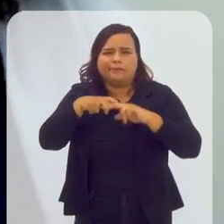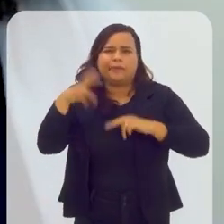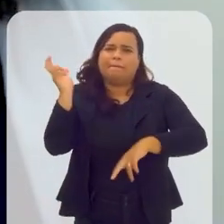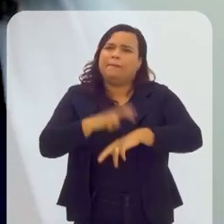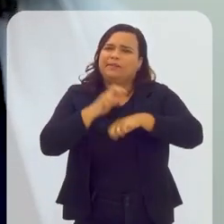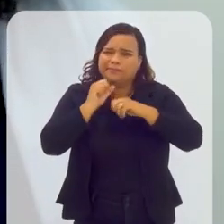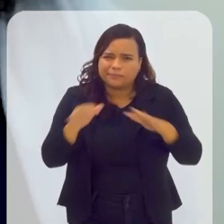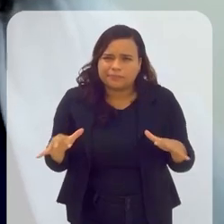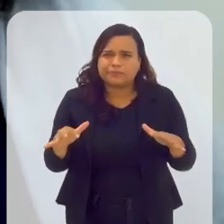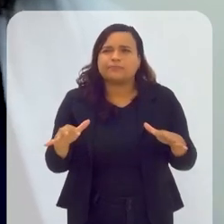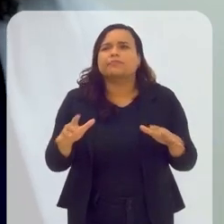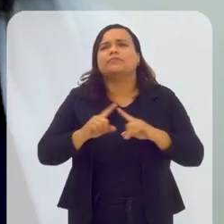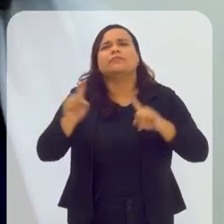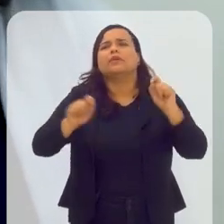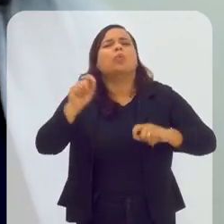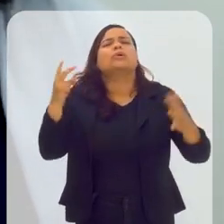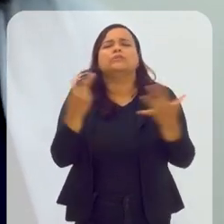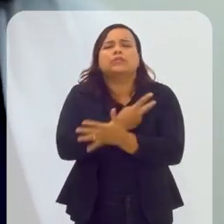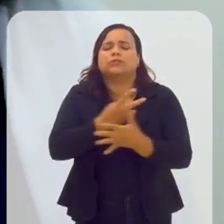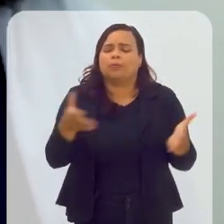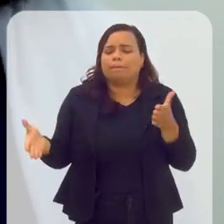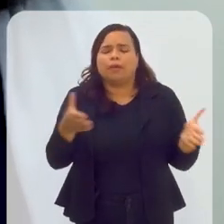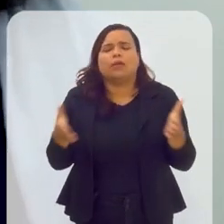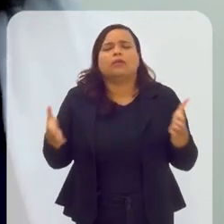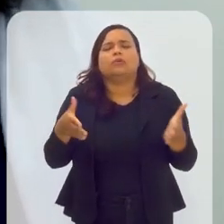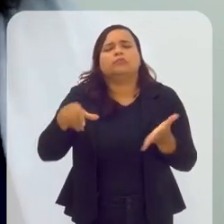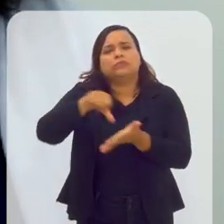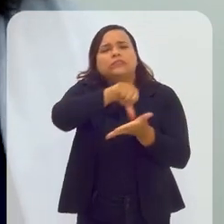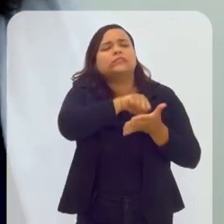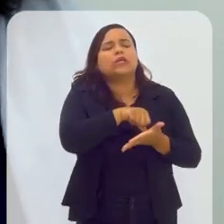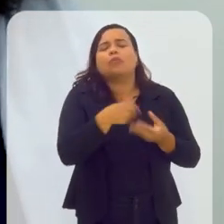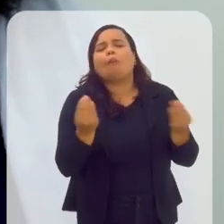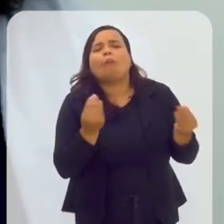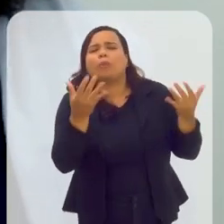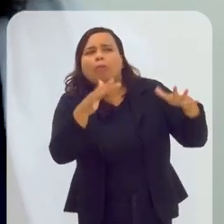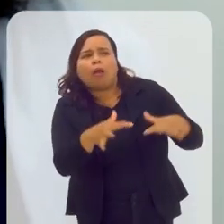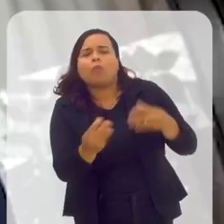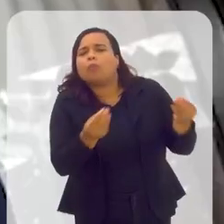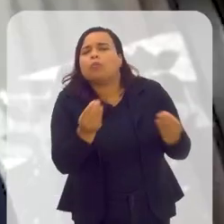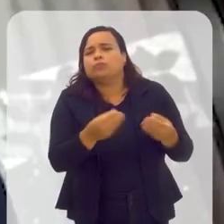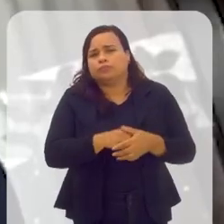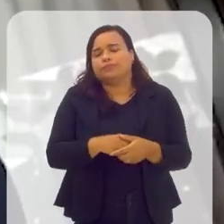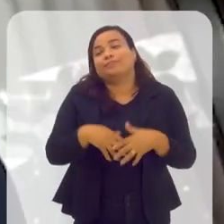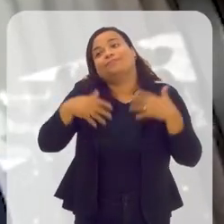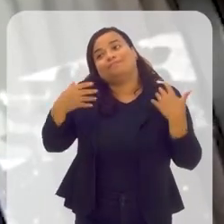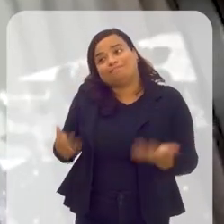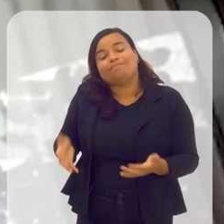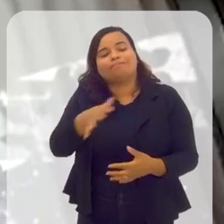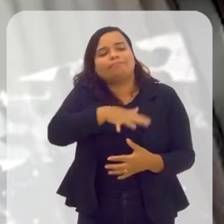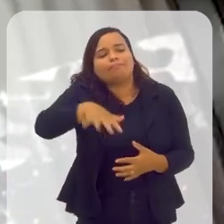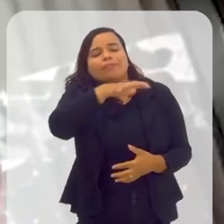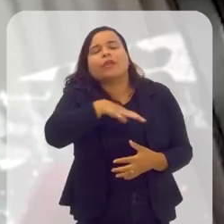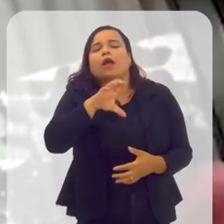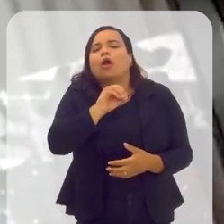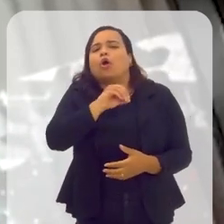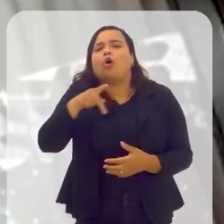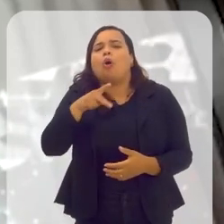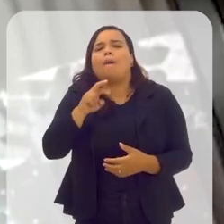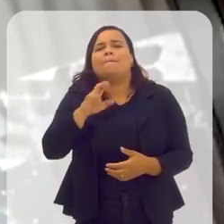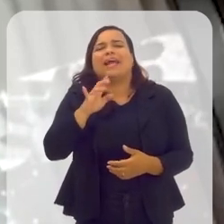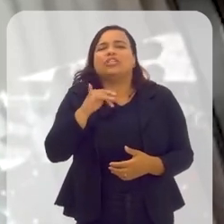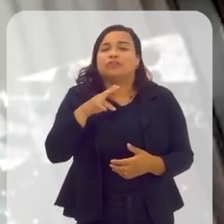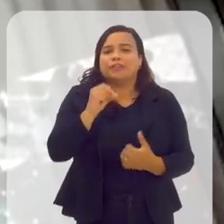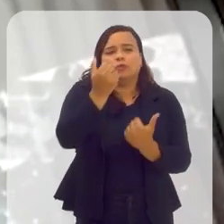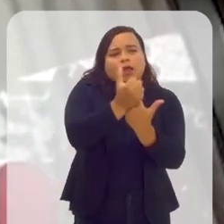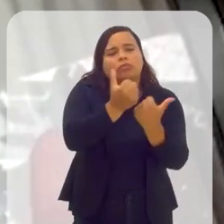O que aconteceu nesse setor durante esse período? Geisa, o cooperativismo tende a crescer nas crises. As